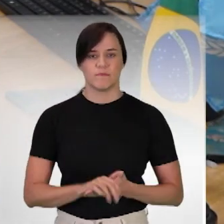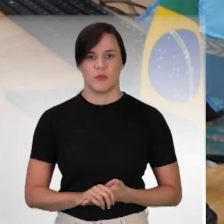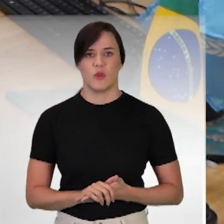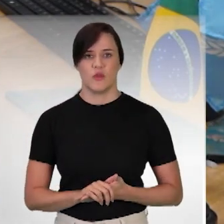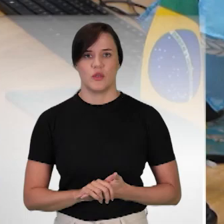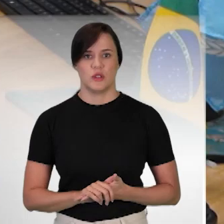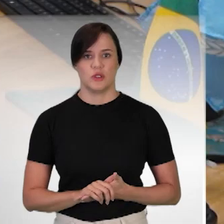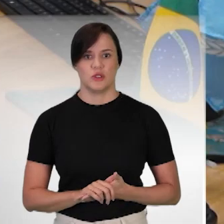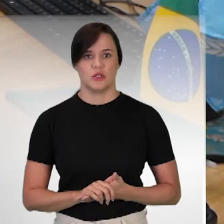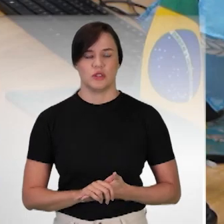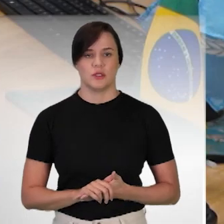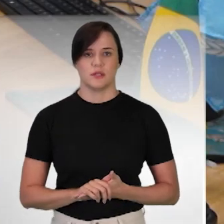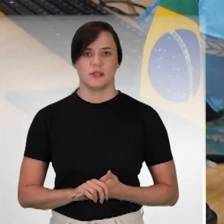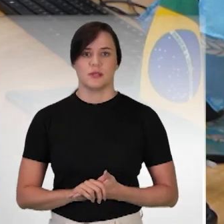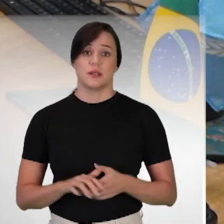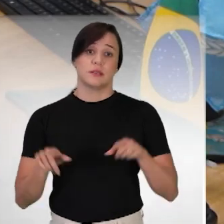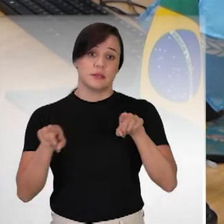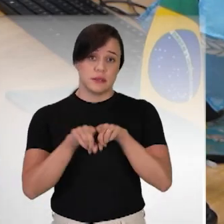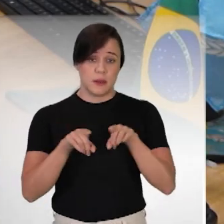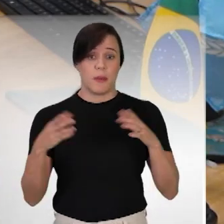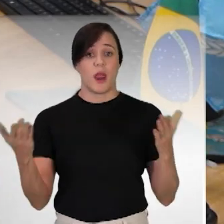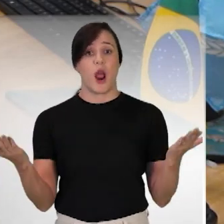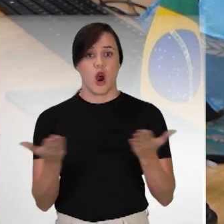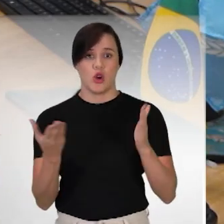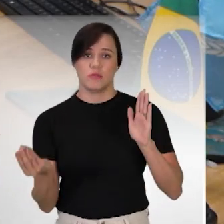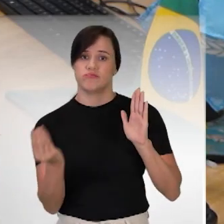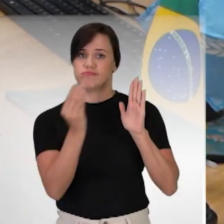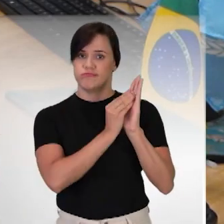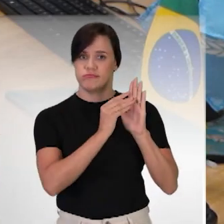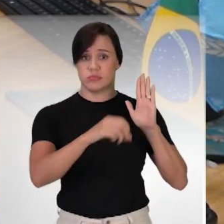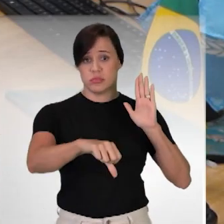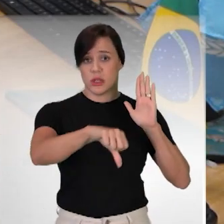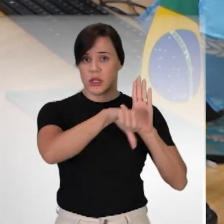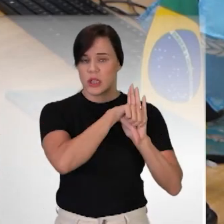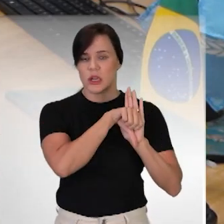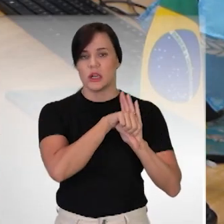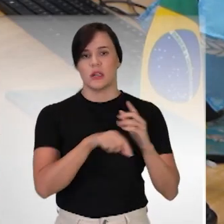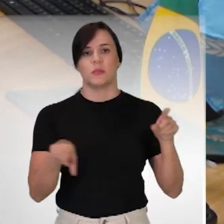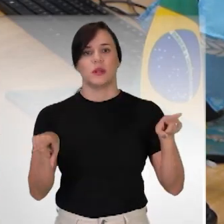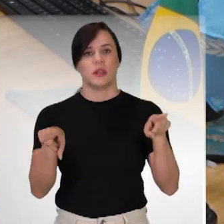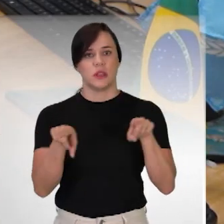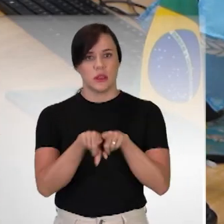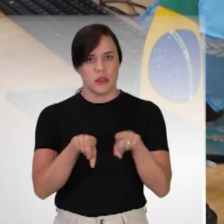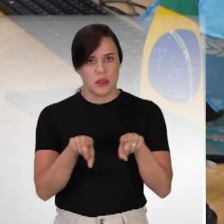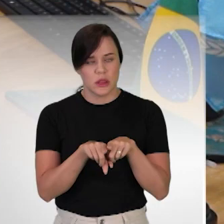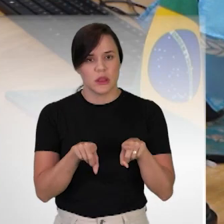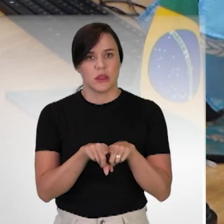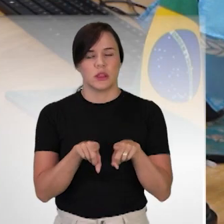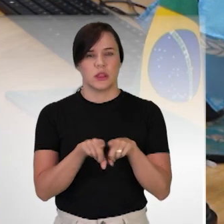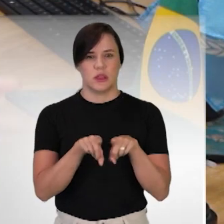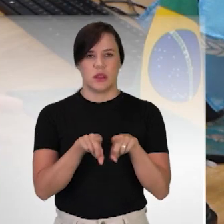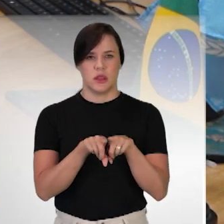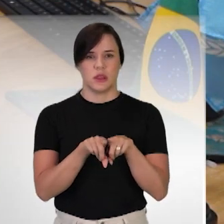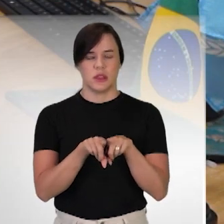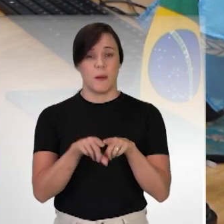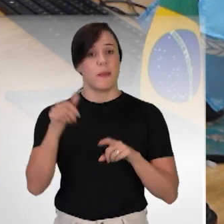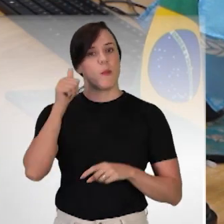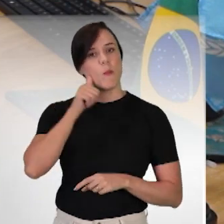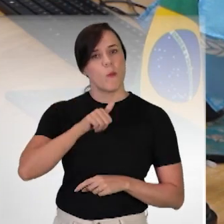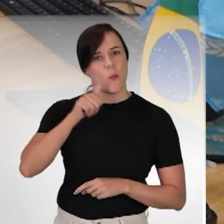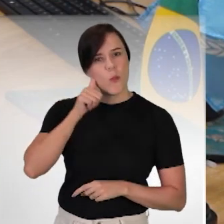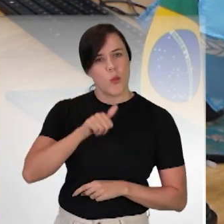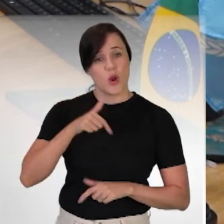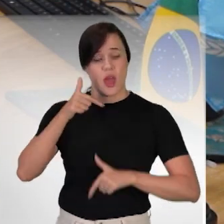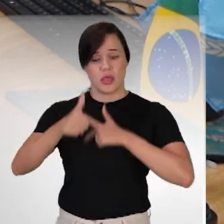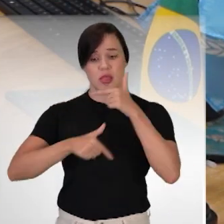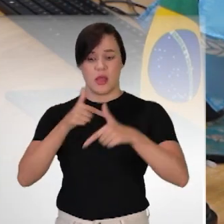E muitas são ofendidas também, agora vão ser abarcadas pelo crime. E também para prever as mulheres